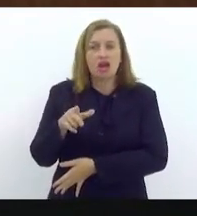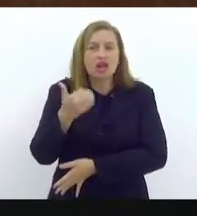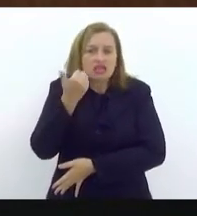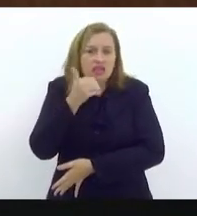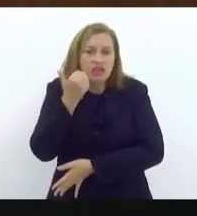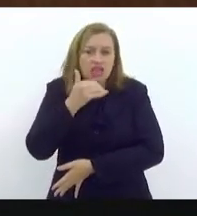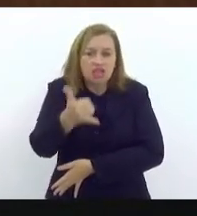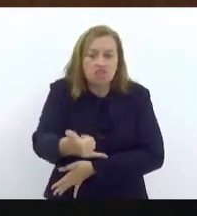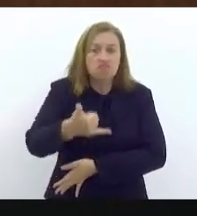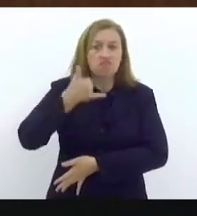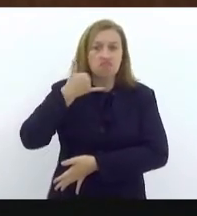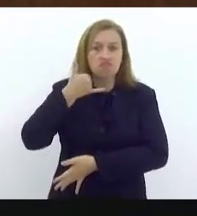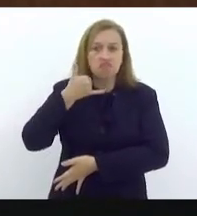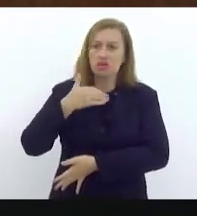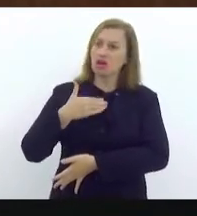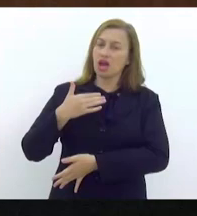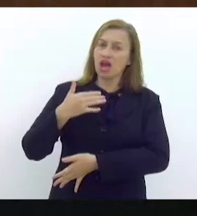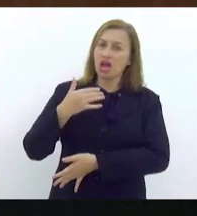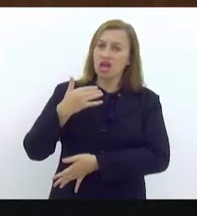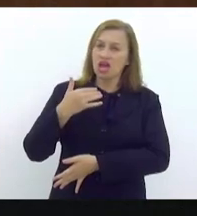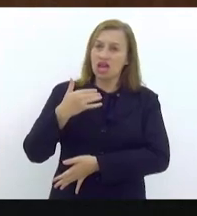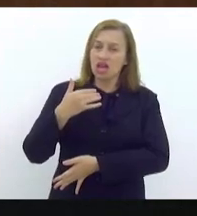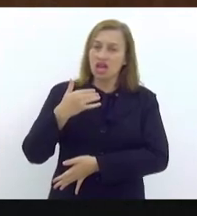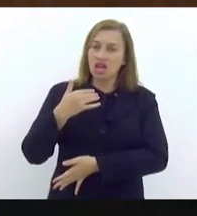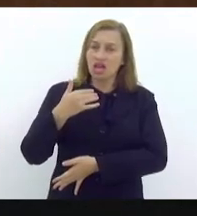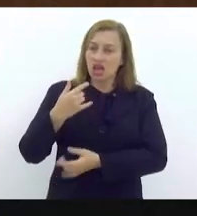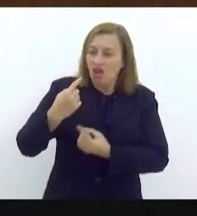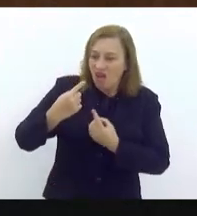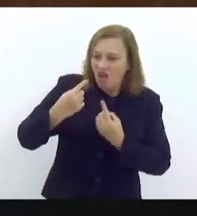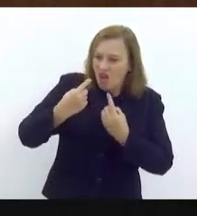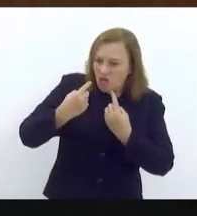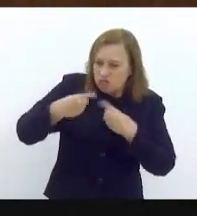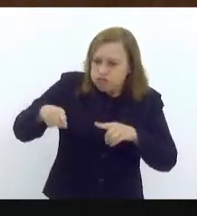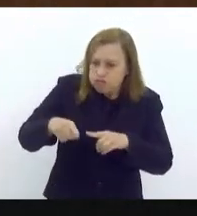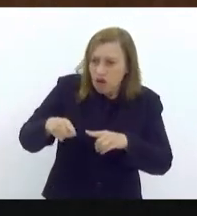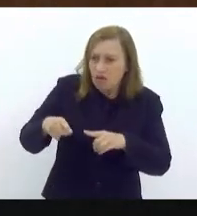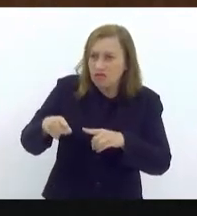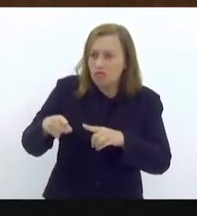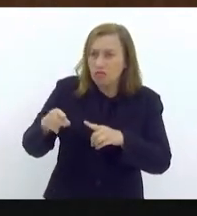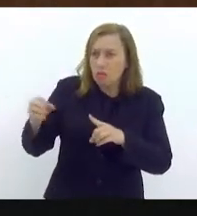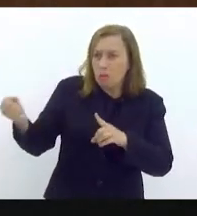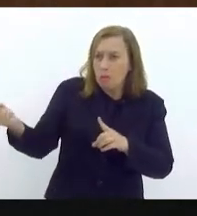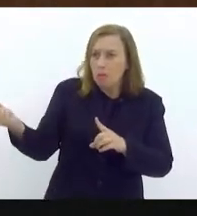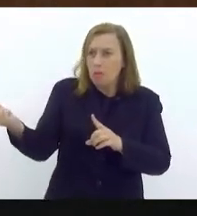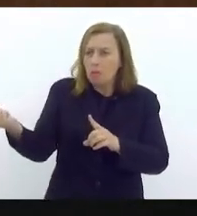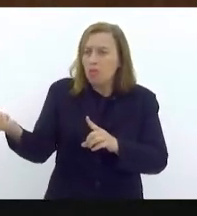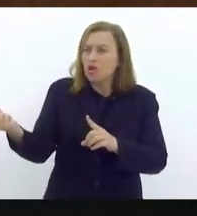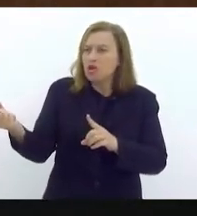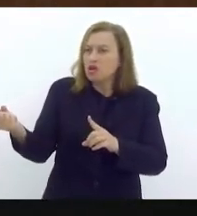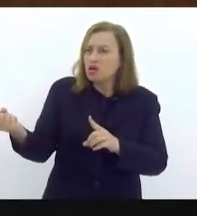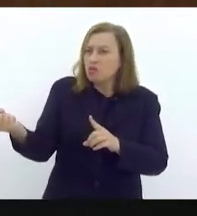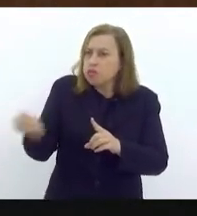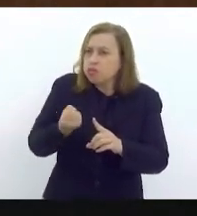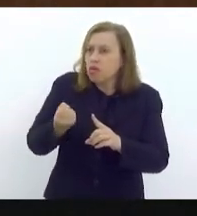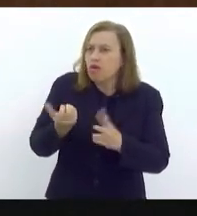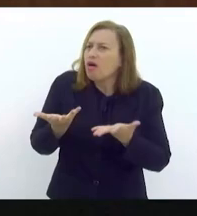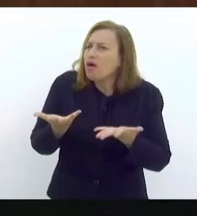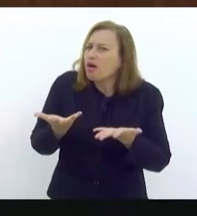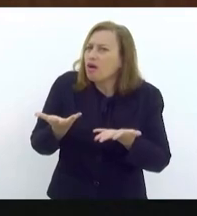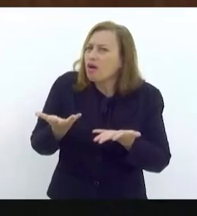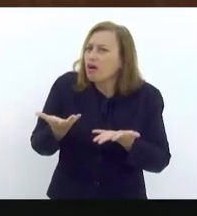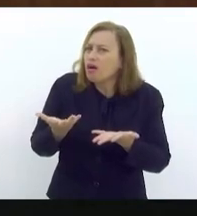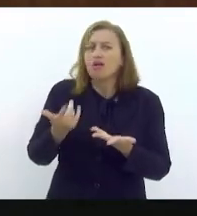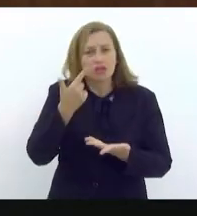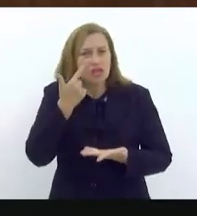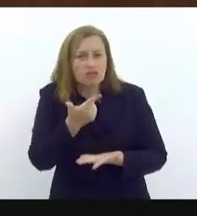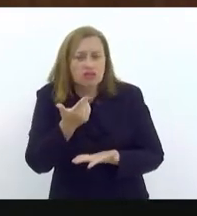me ligar e me ameaçar dizendo que vão me pegar, que vão me matar, que vão fazer, que vão acontecer. Você vê que hoje